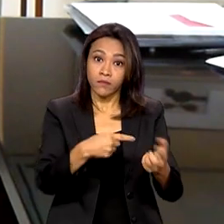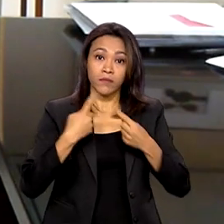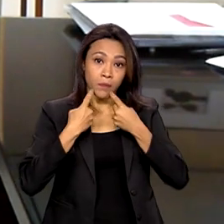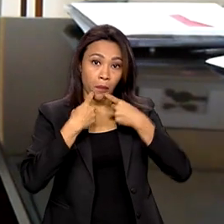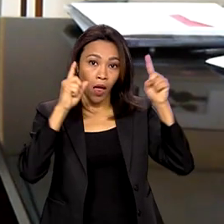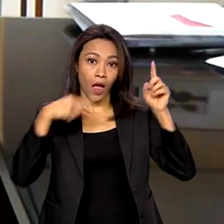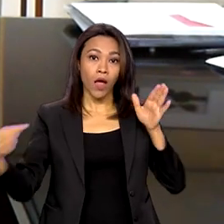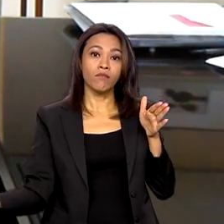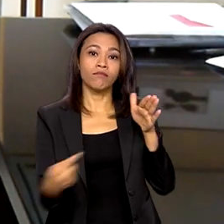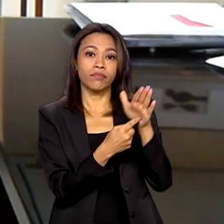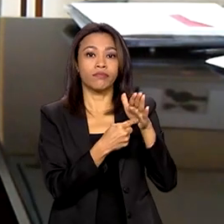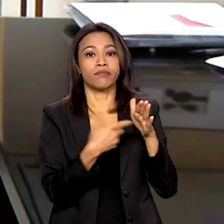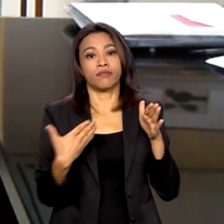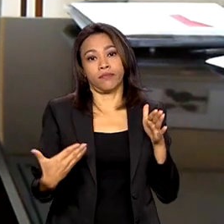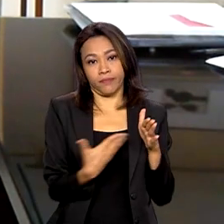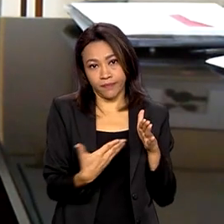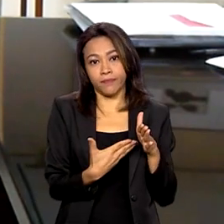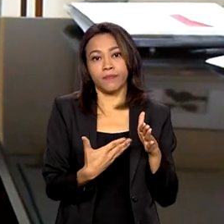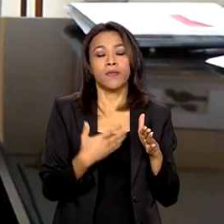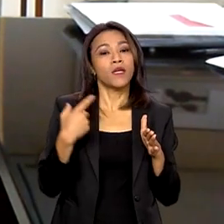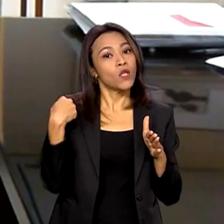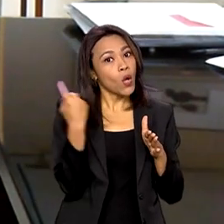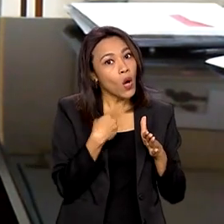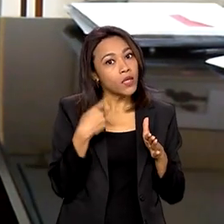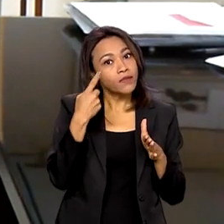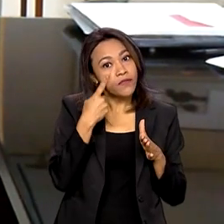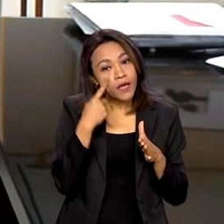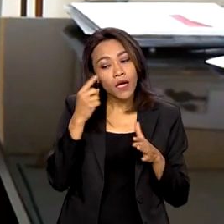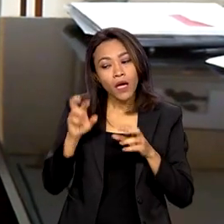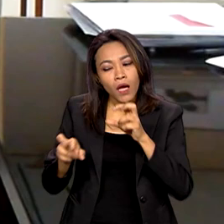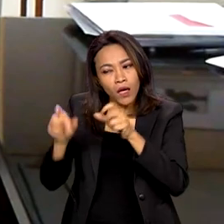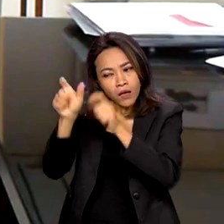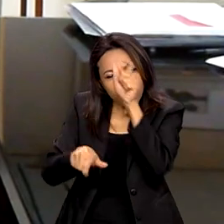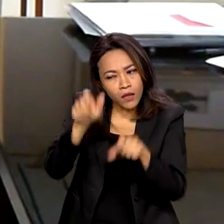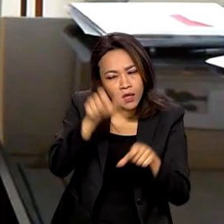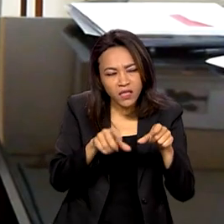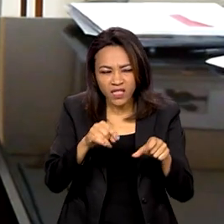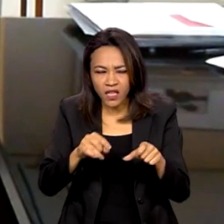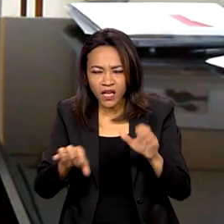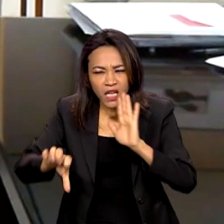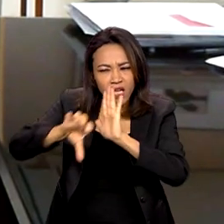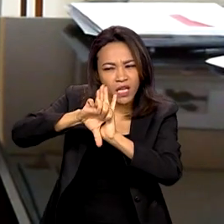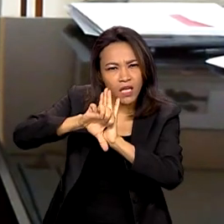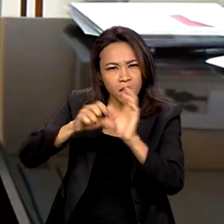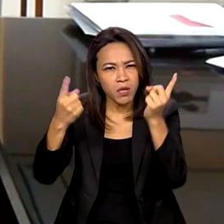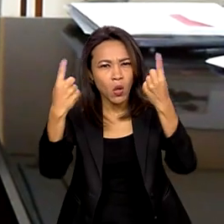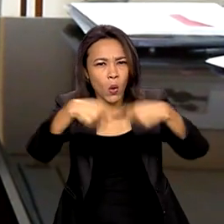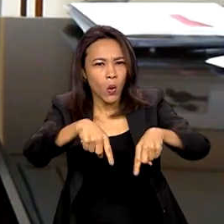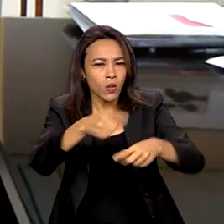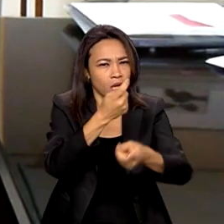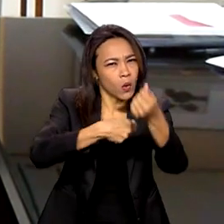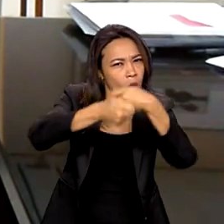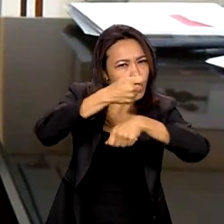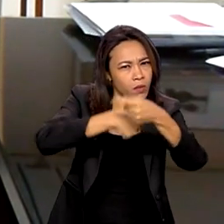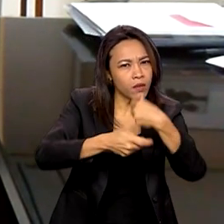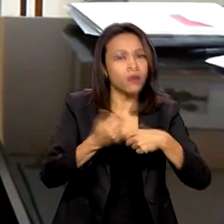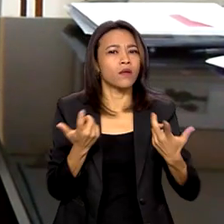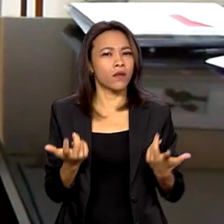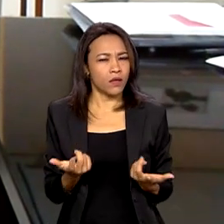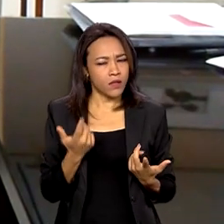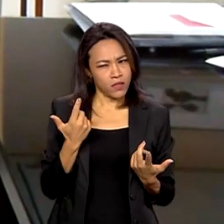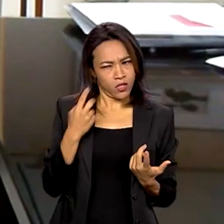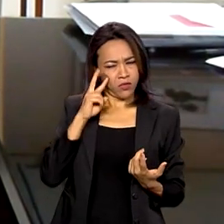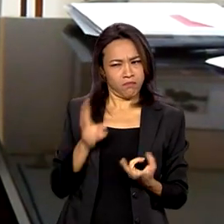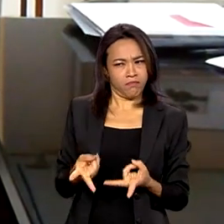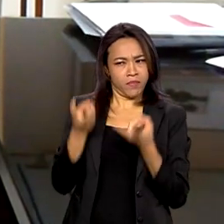competentes. Nós tratamos é da questão do consumidor. Mas se houver prática de crime contra a economia popular, se houver prática